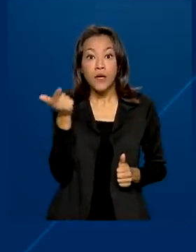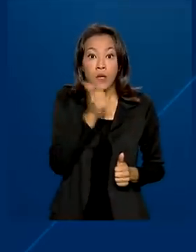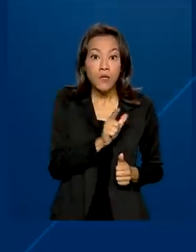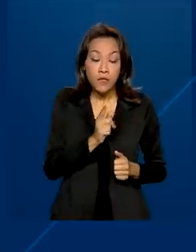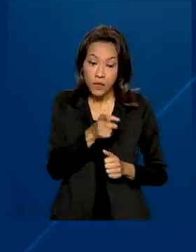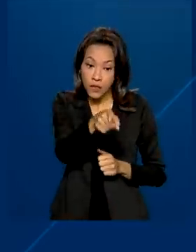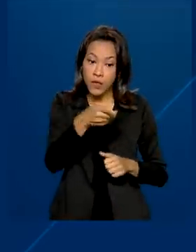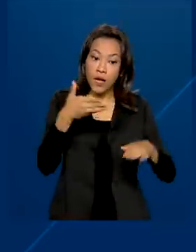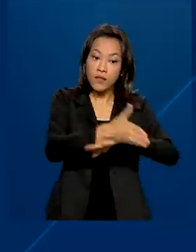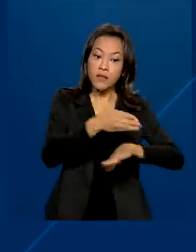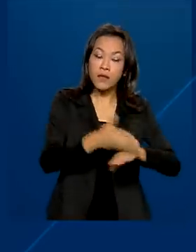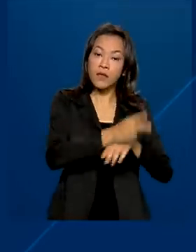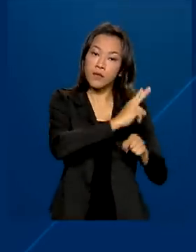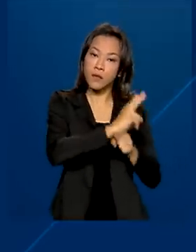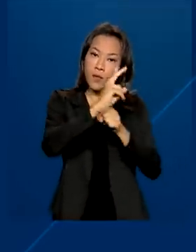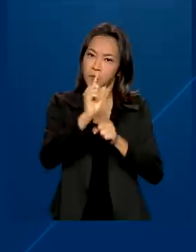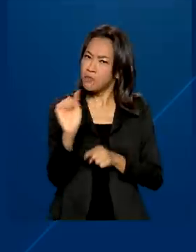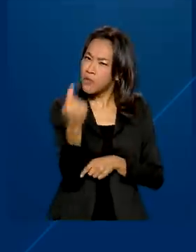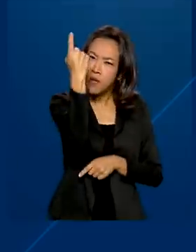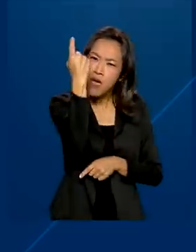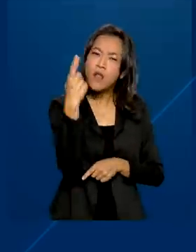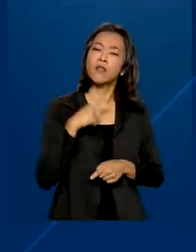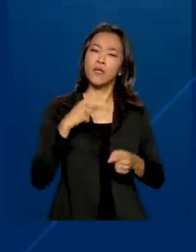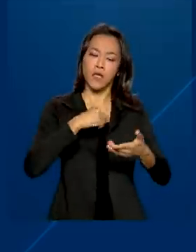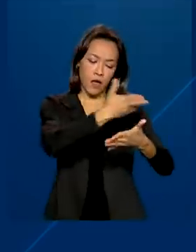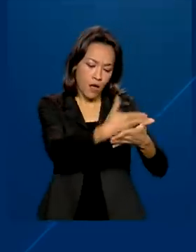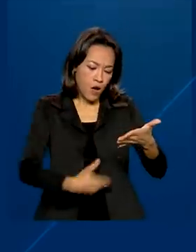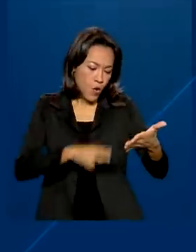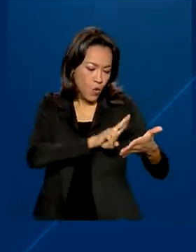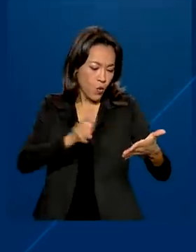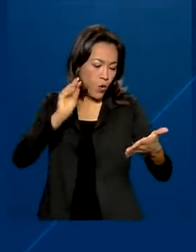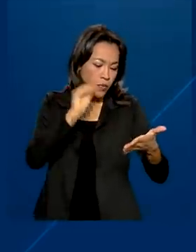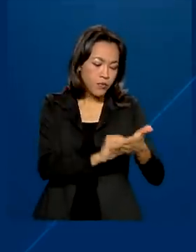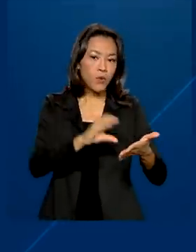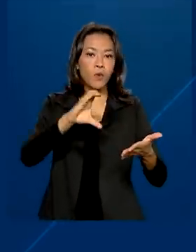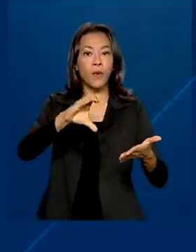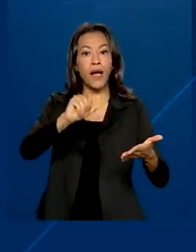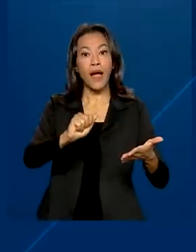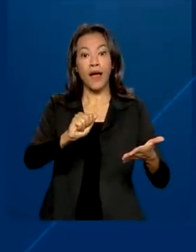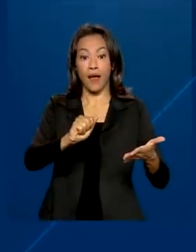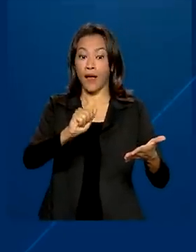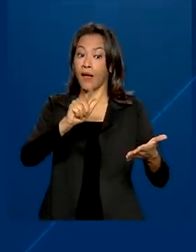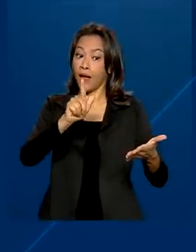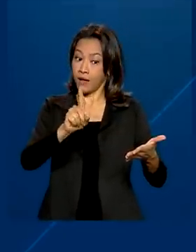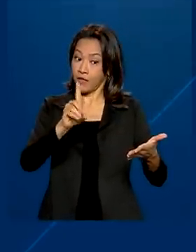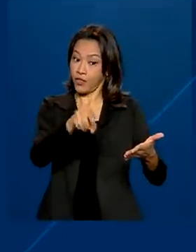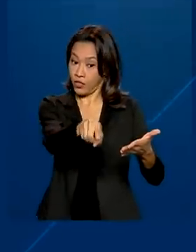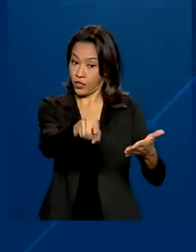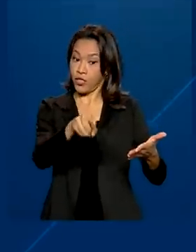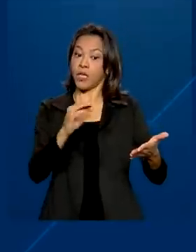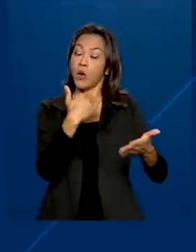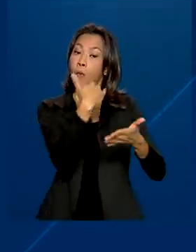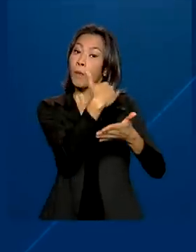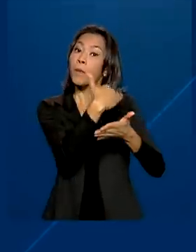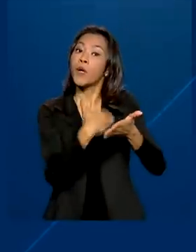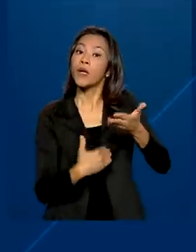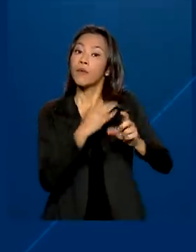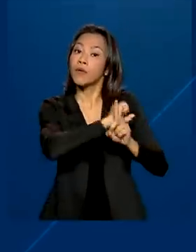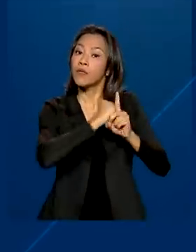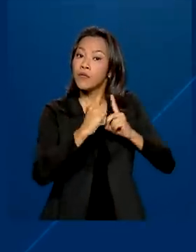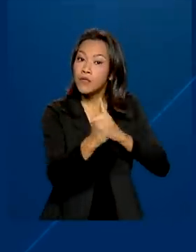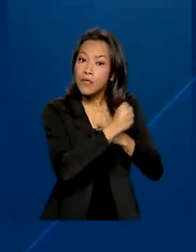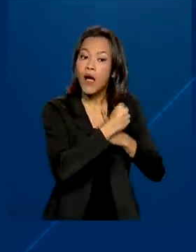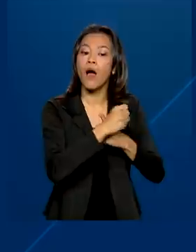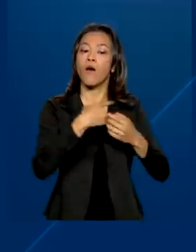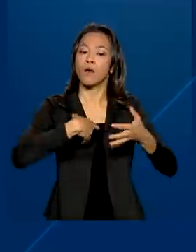ao crédito é estar inscrito no Cadastro Único para Programas Sociais, ter os dados atualizados e estar